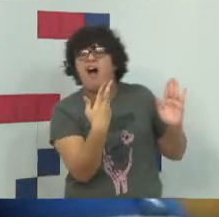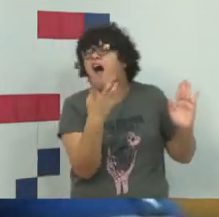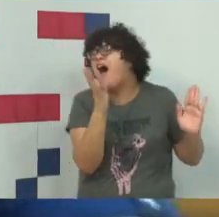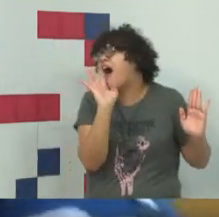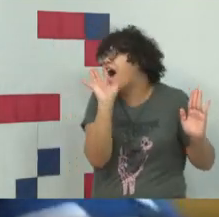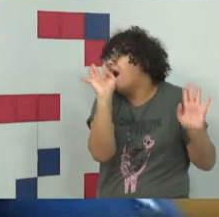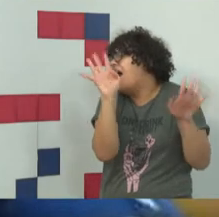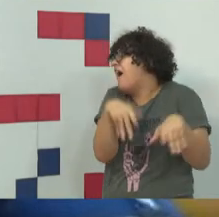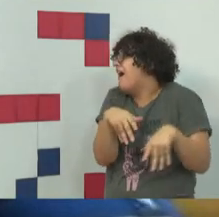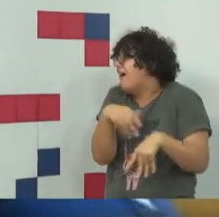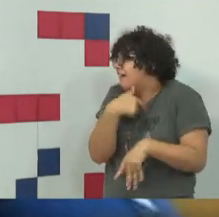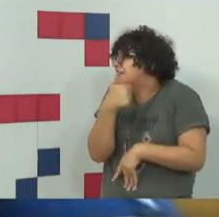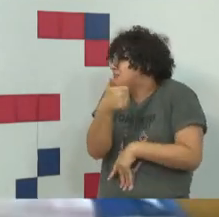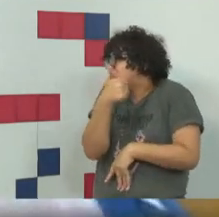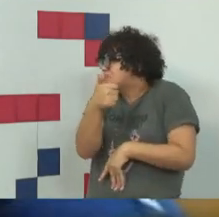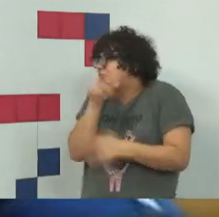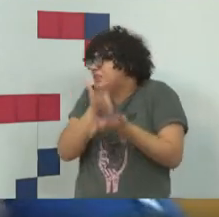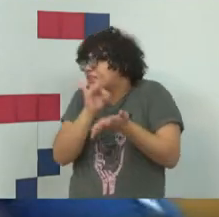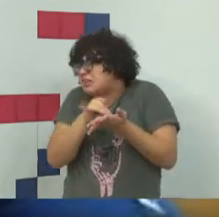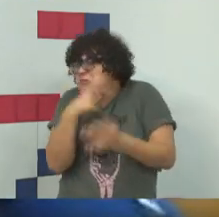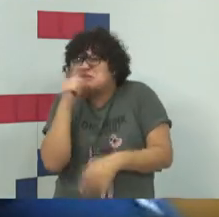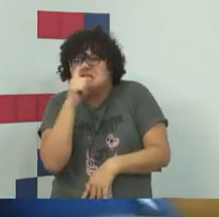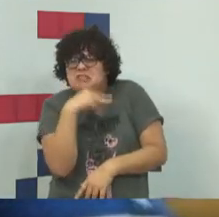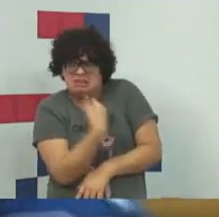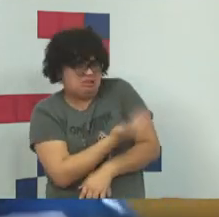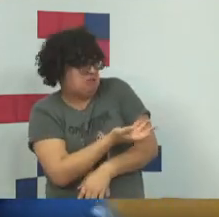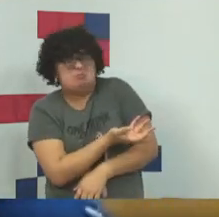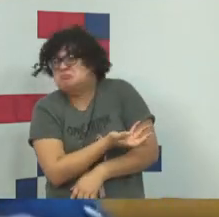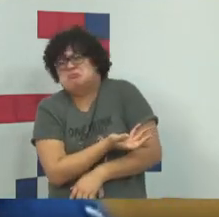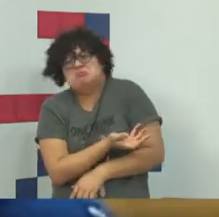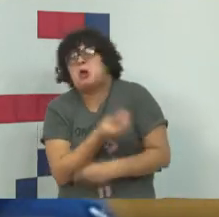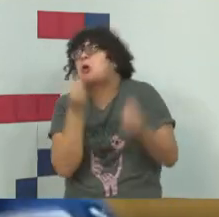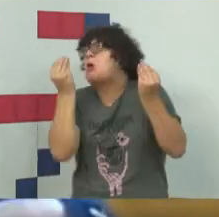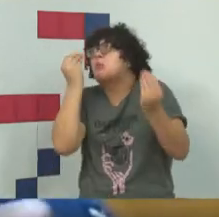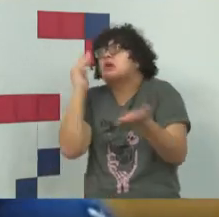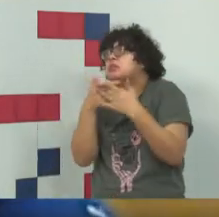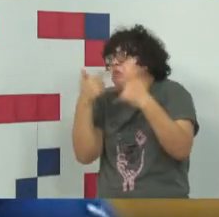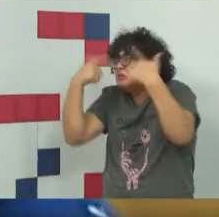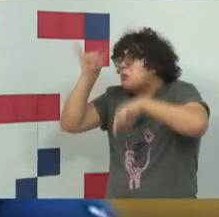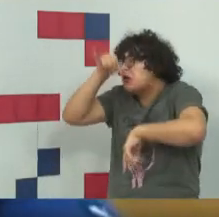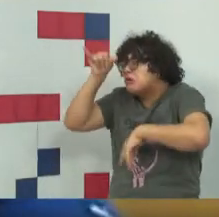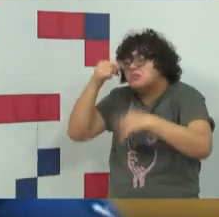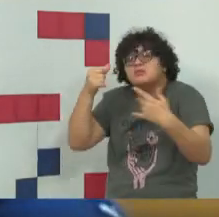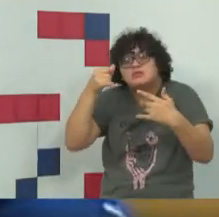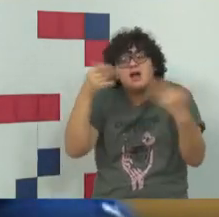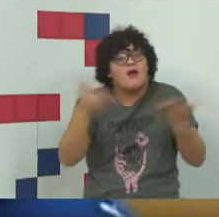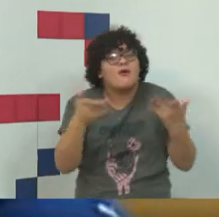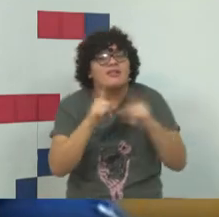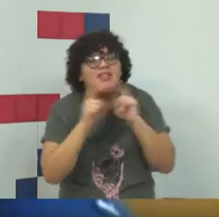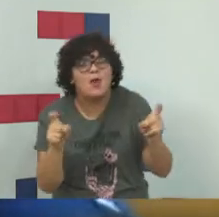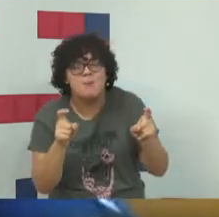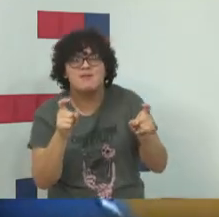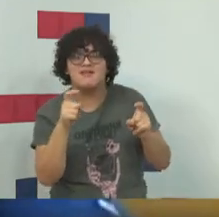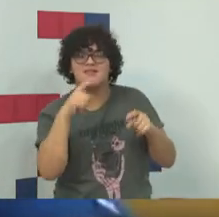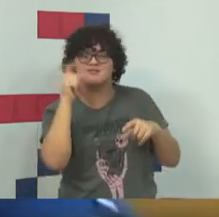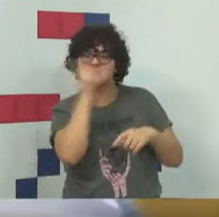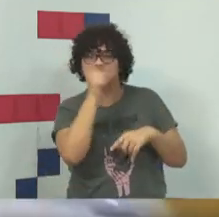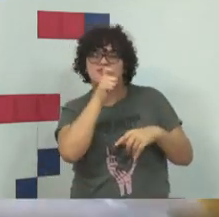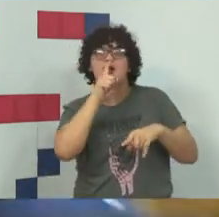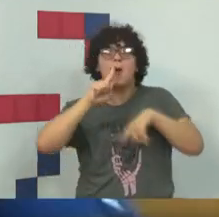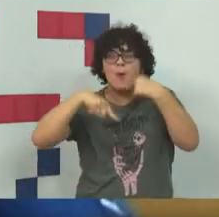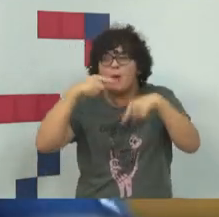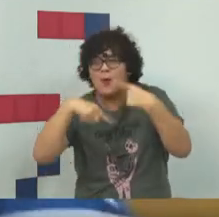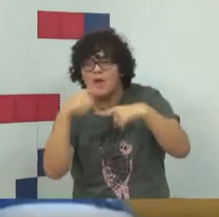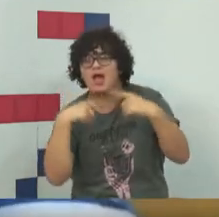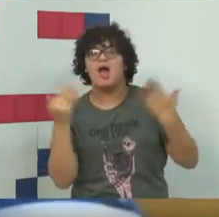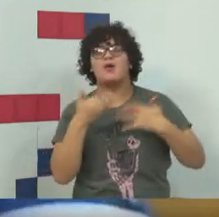êxito, eu percebo nitidamente que essas mentiras, nenhuma mentira, vamos dizer assim, colou, né, porque a gente